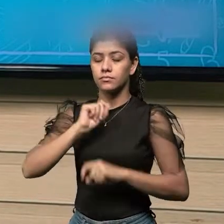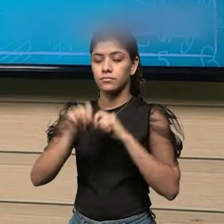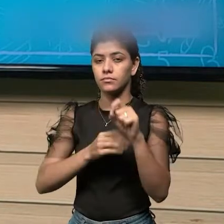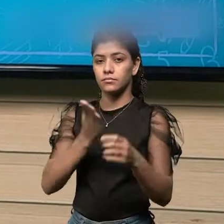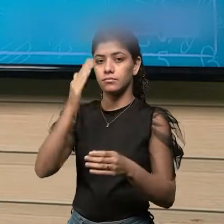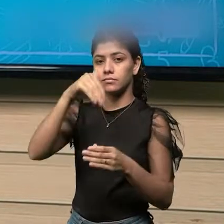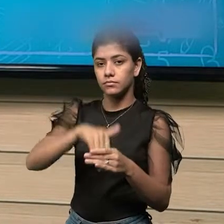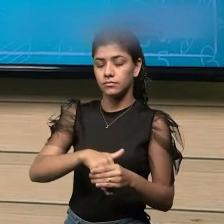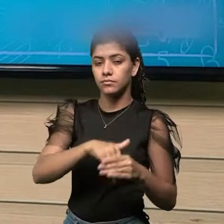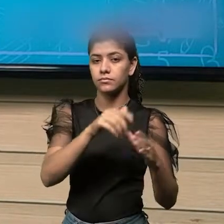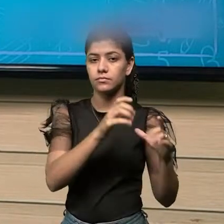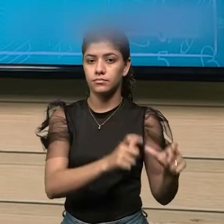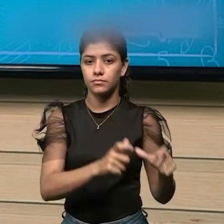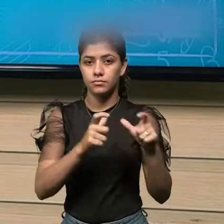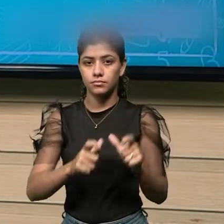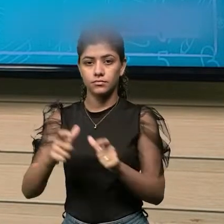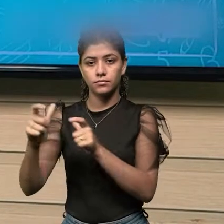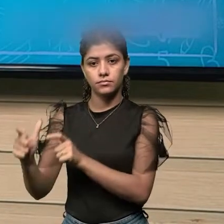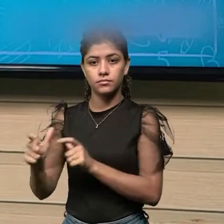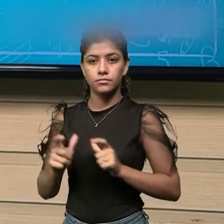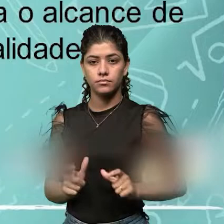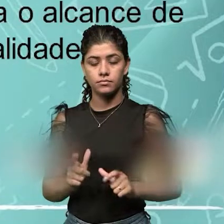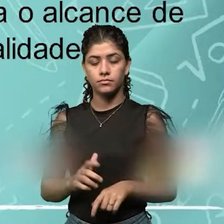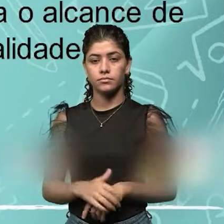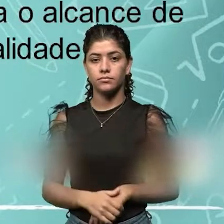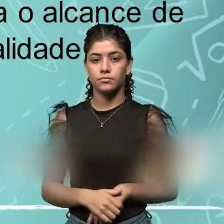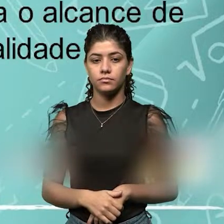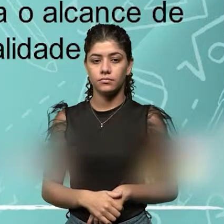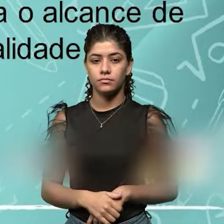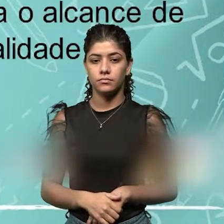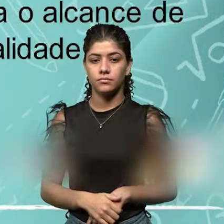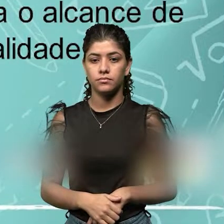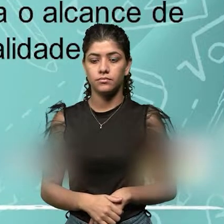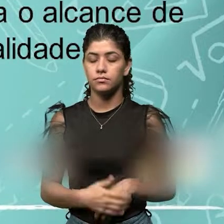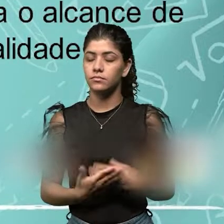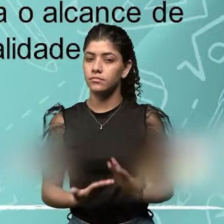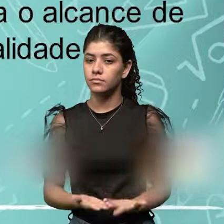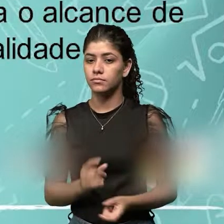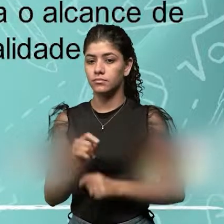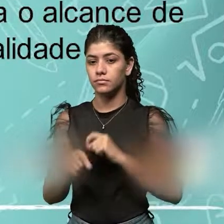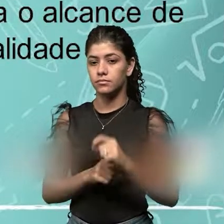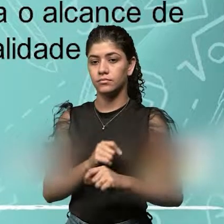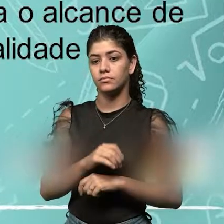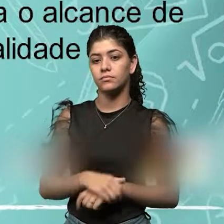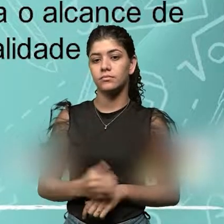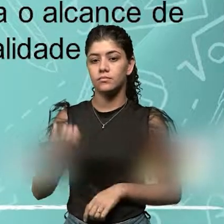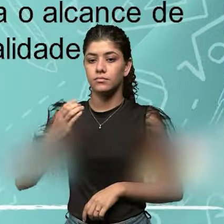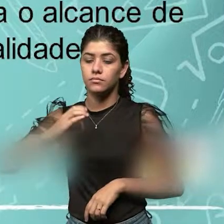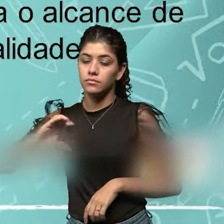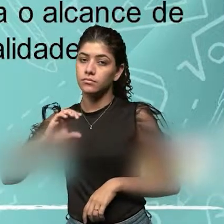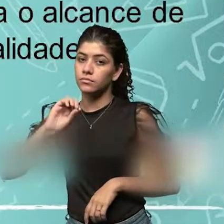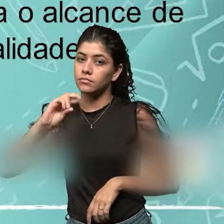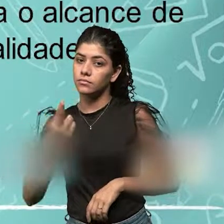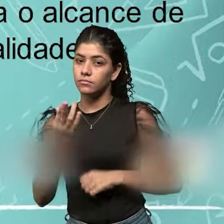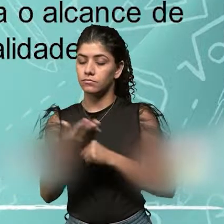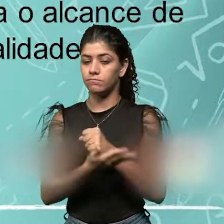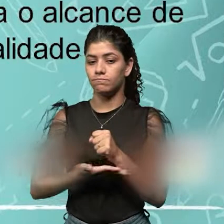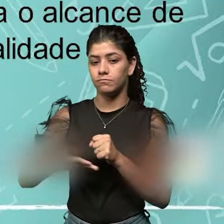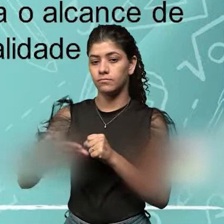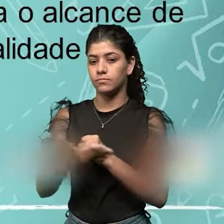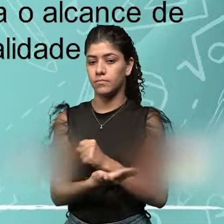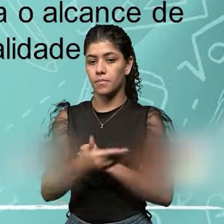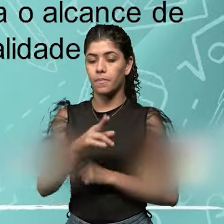cada área, dentro de cada medida. Metrologia científica ou fundamental. Utiliza